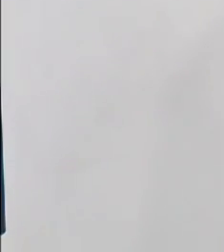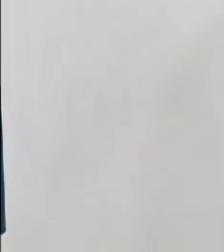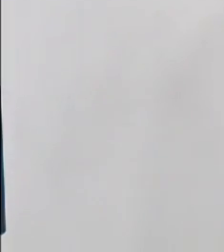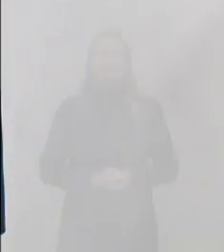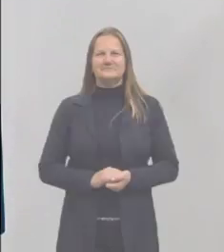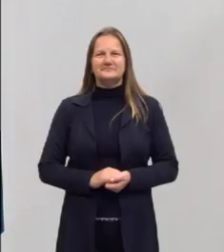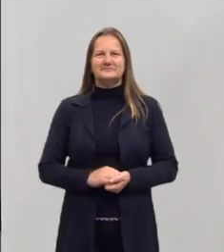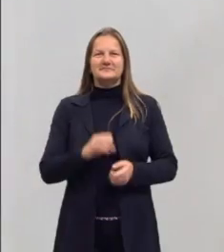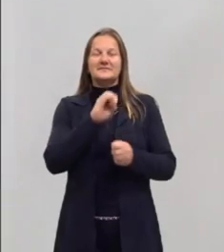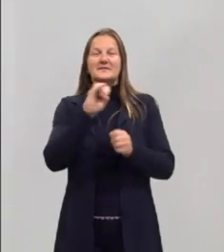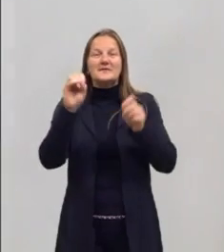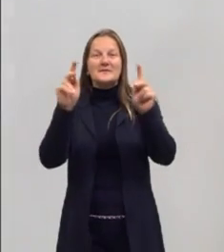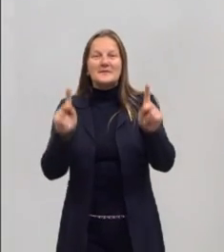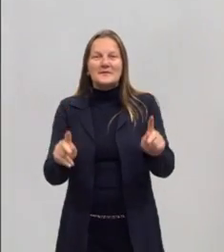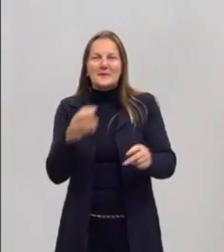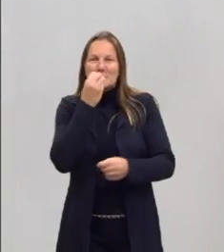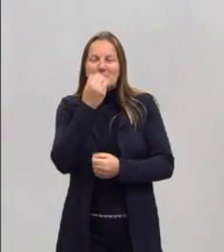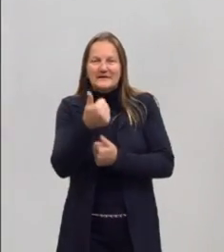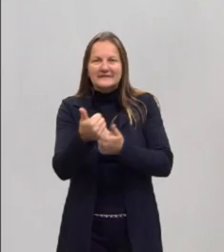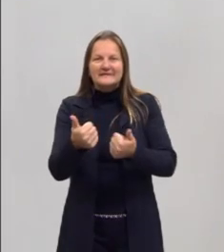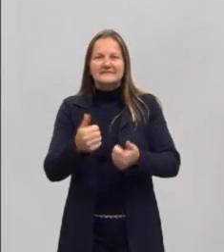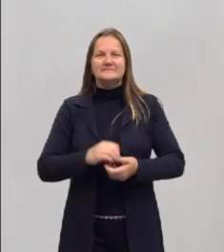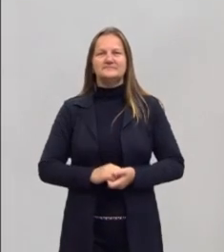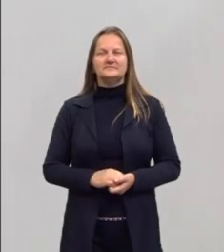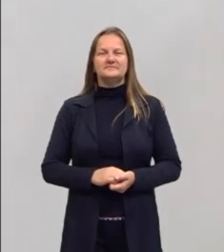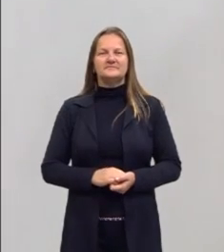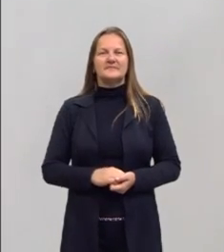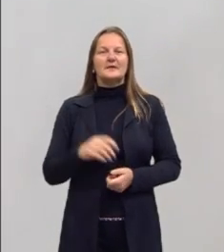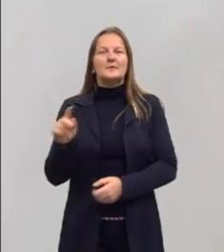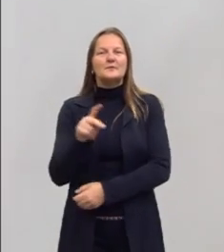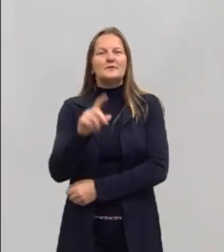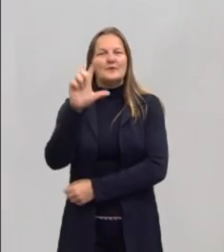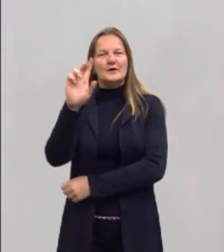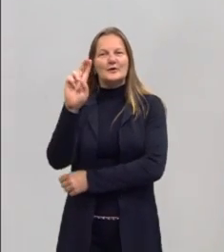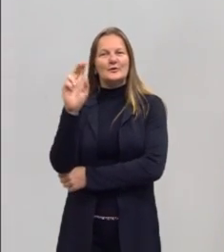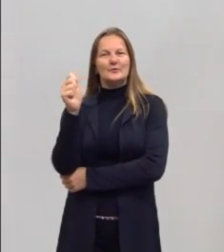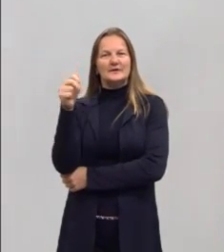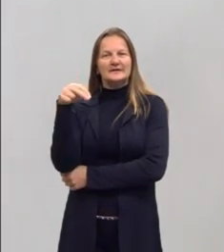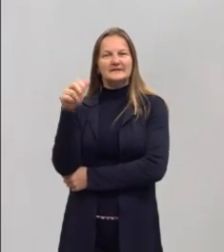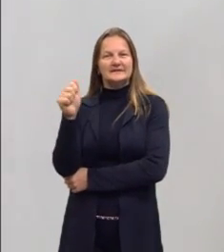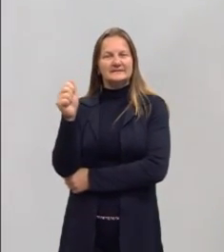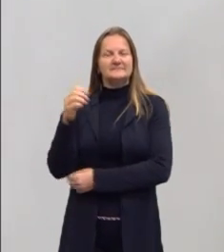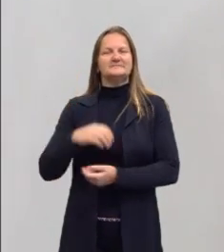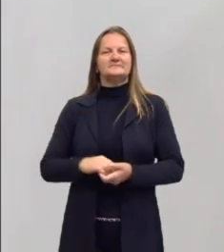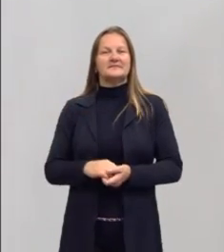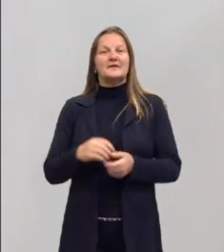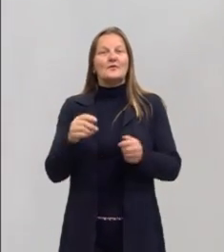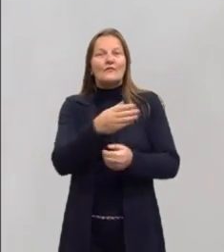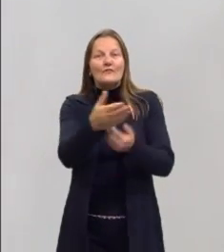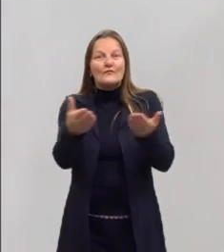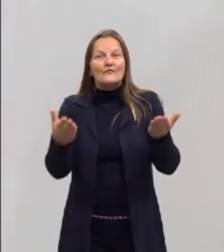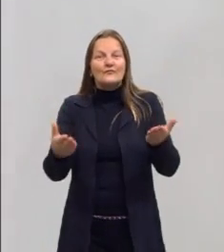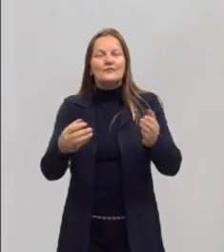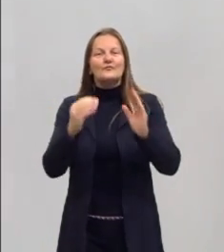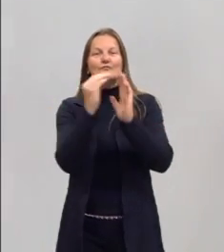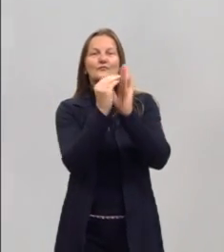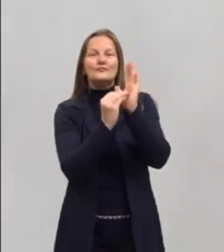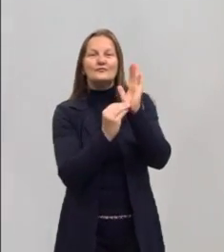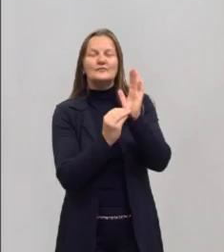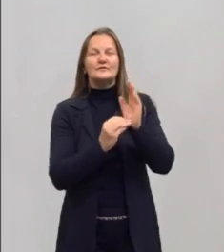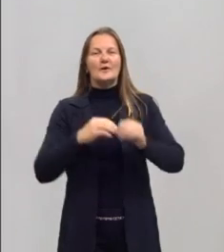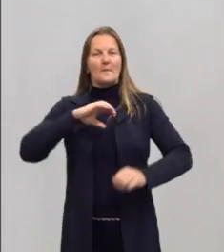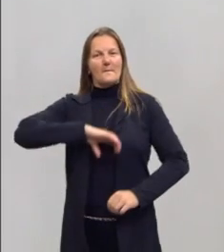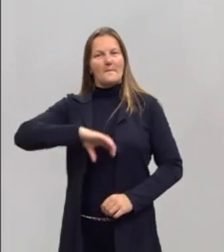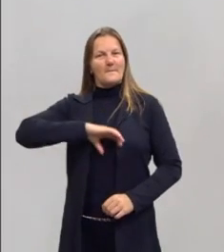E aí pessoal, tudo bem com vocês? Eu sou a professora Luana Miller, trabalho com vocês o componente curricular de língua